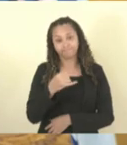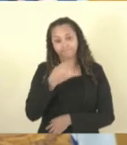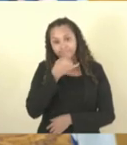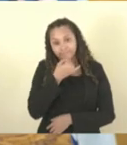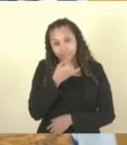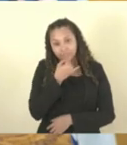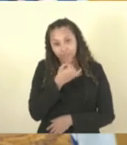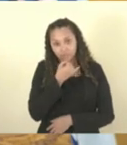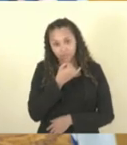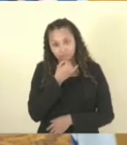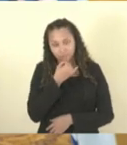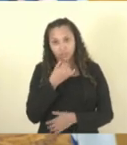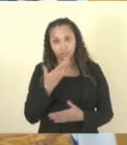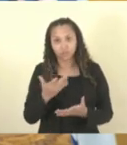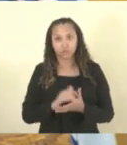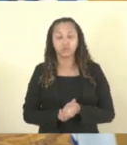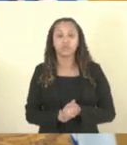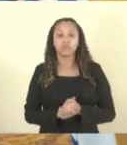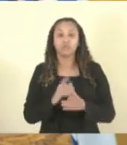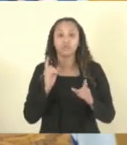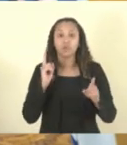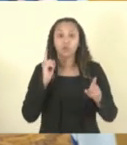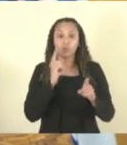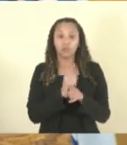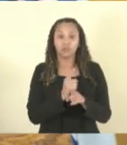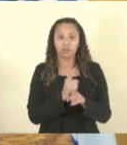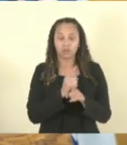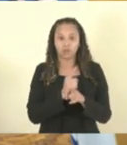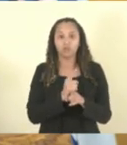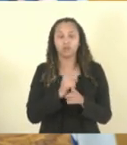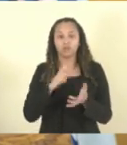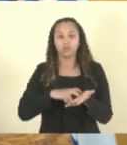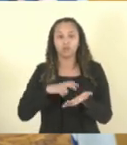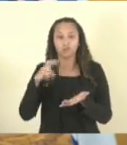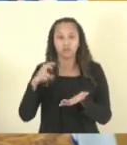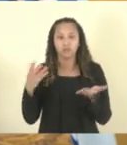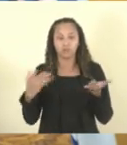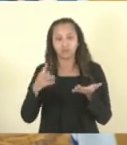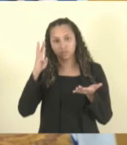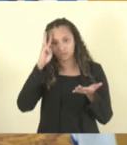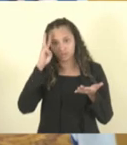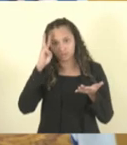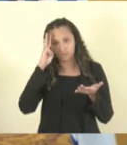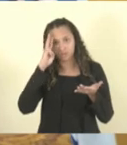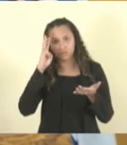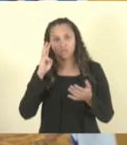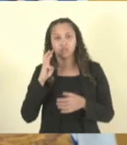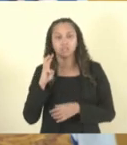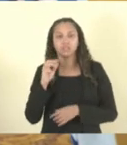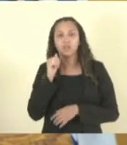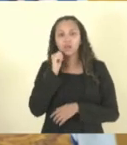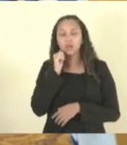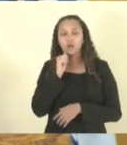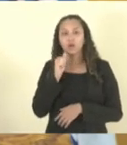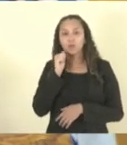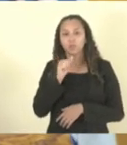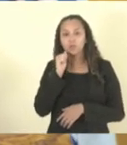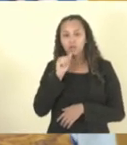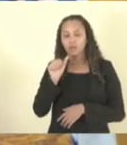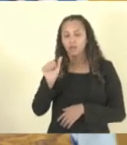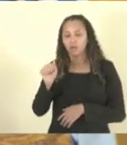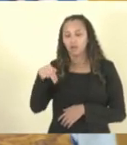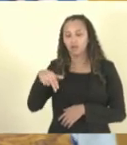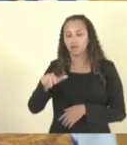Lamentamos que foi encontrada na manhã desta terça-feira, sem vida, a agente de Polícia Civil Ana